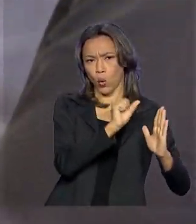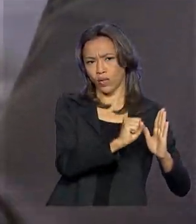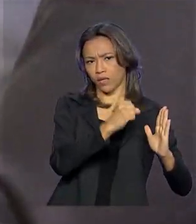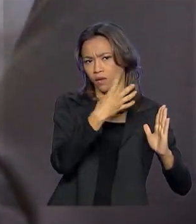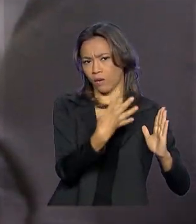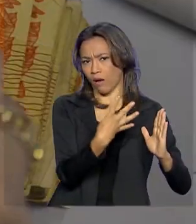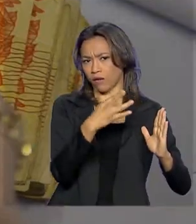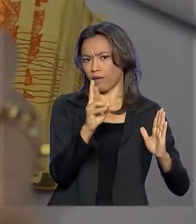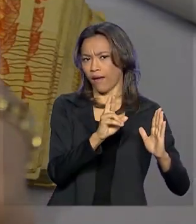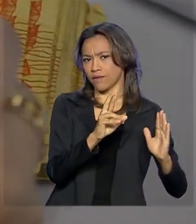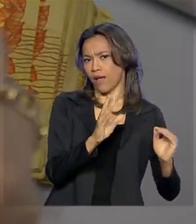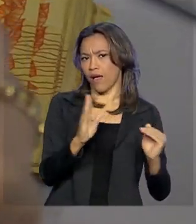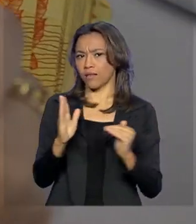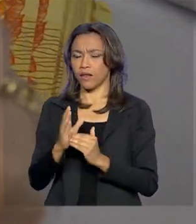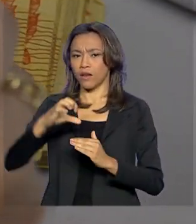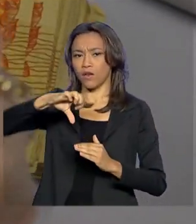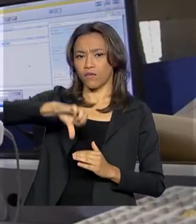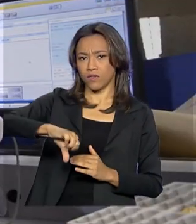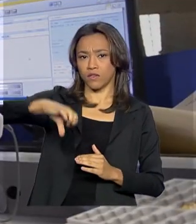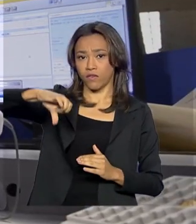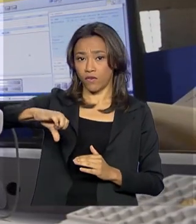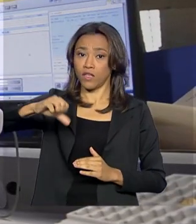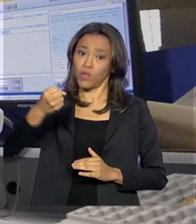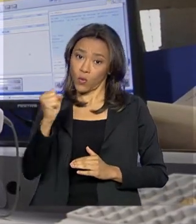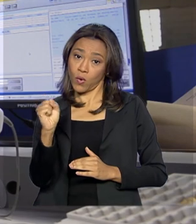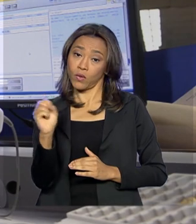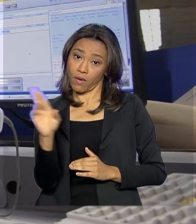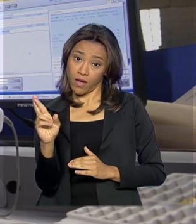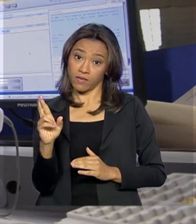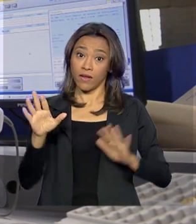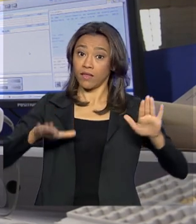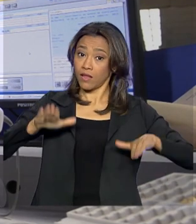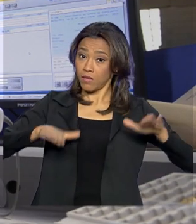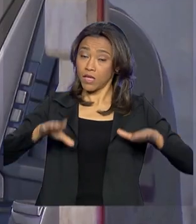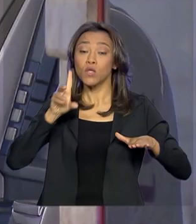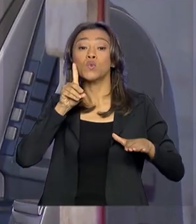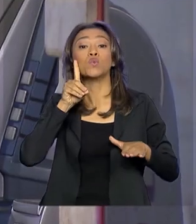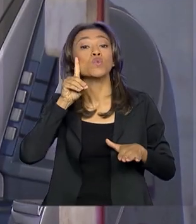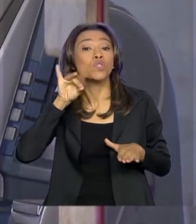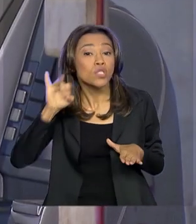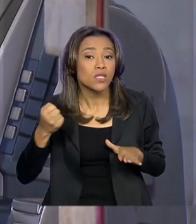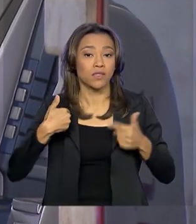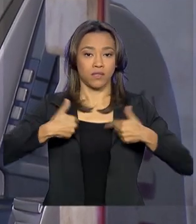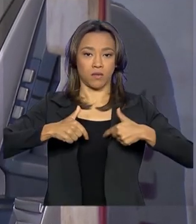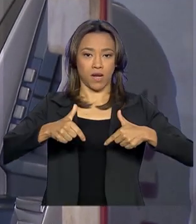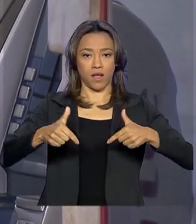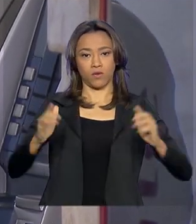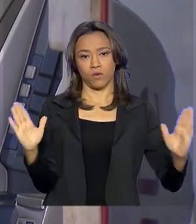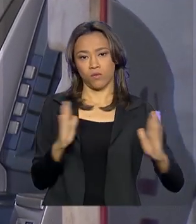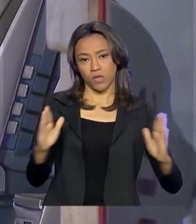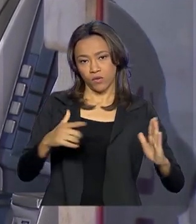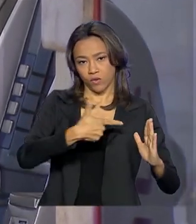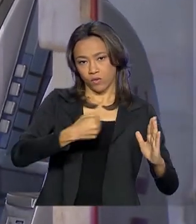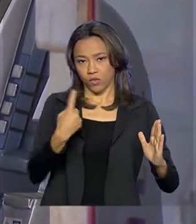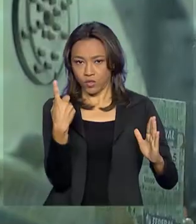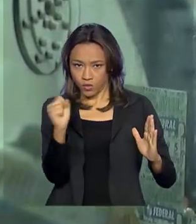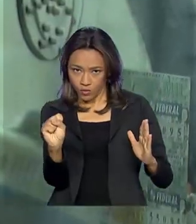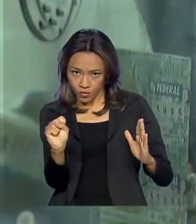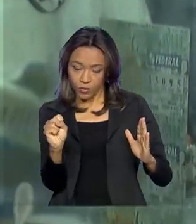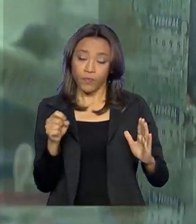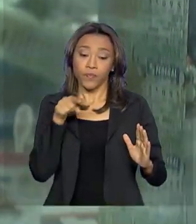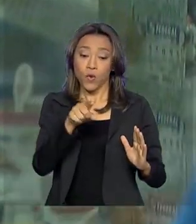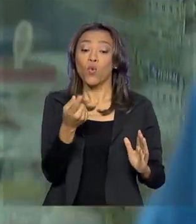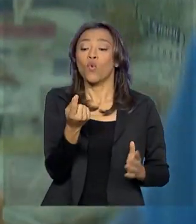a R$ 998, de acordo com a quantidade de dias trabalhados no ano de 2018. O valor do